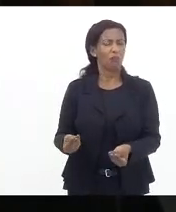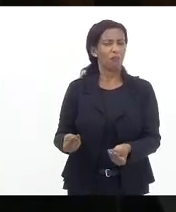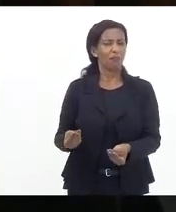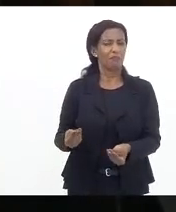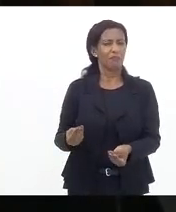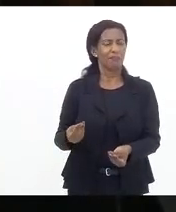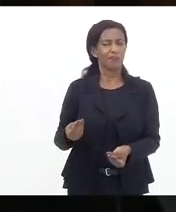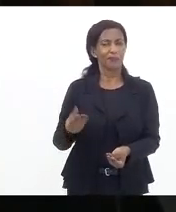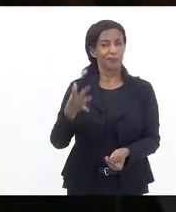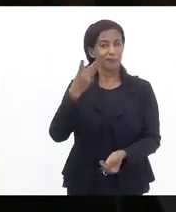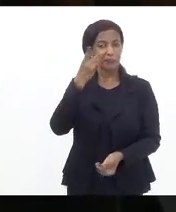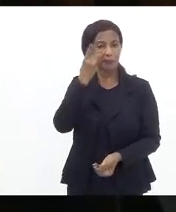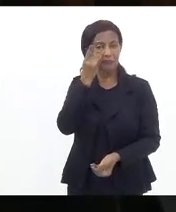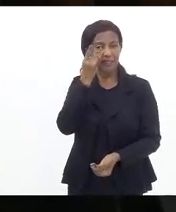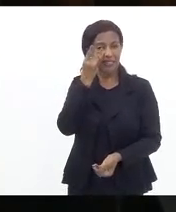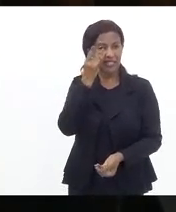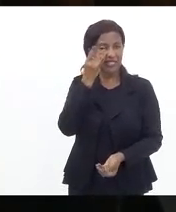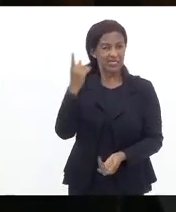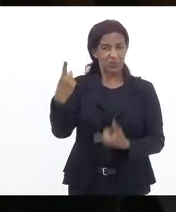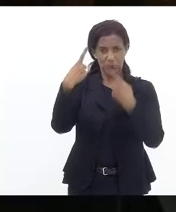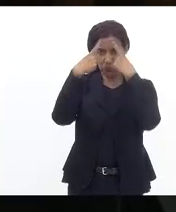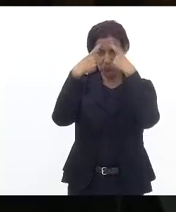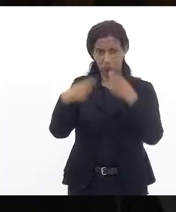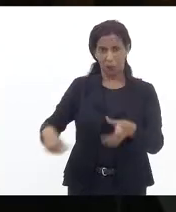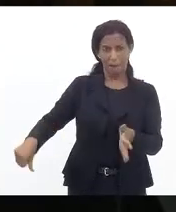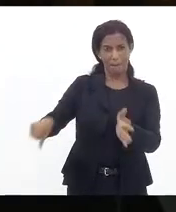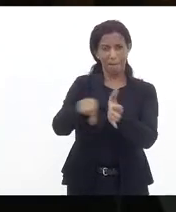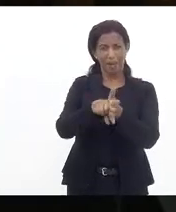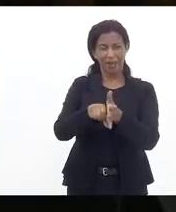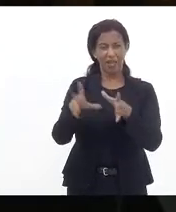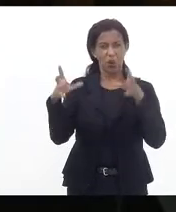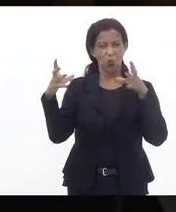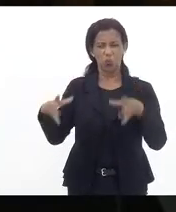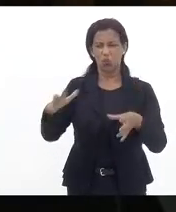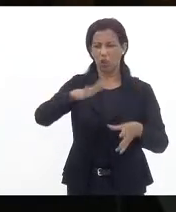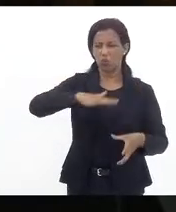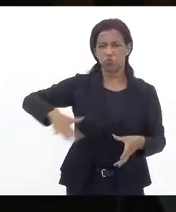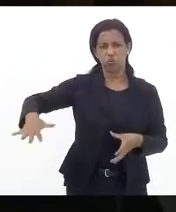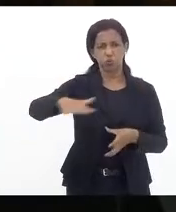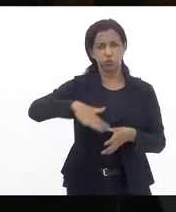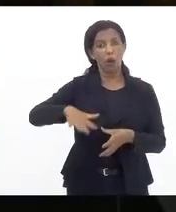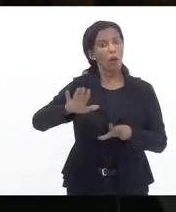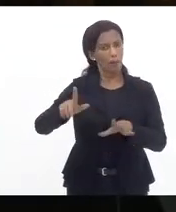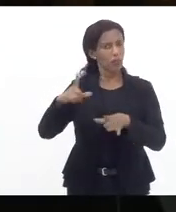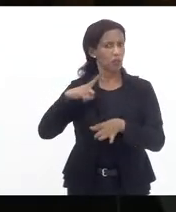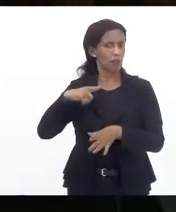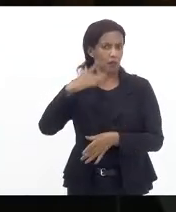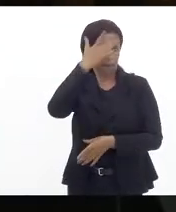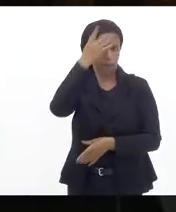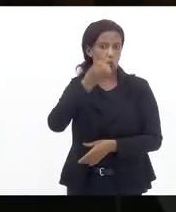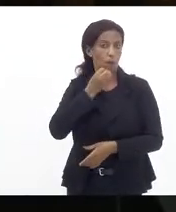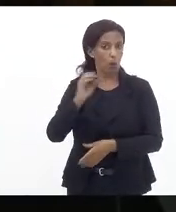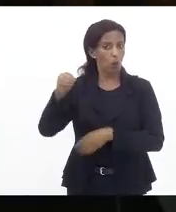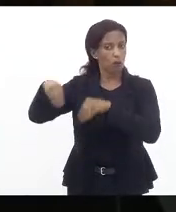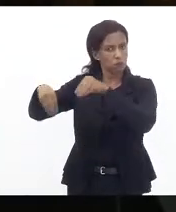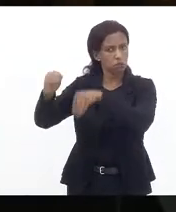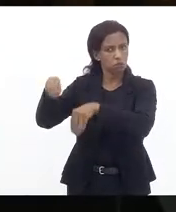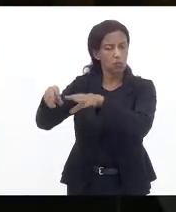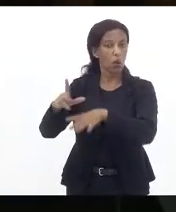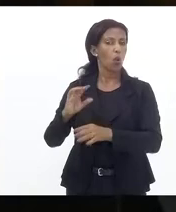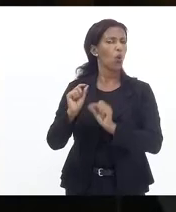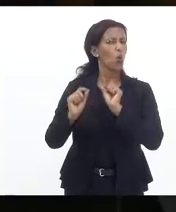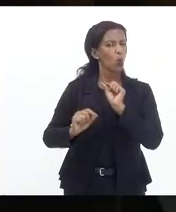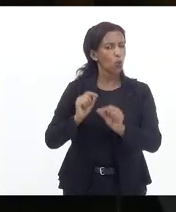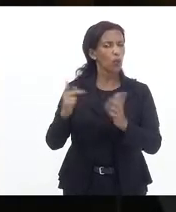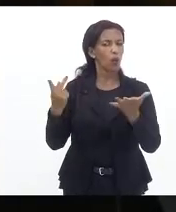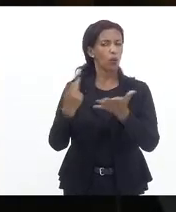de narcoterroristas um lugar deflagrado mas também um lugar de gente de bem o que a polícia militar